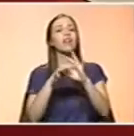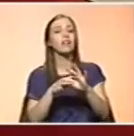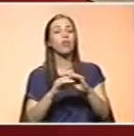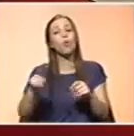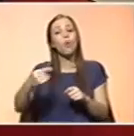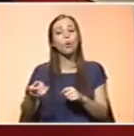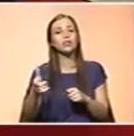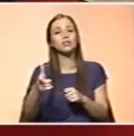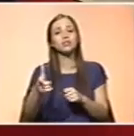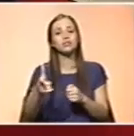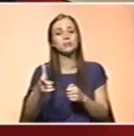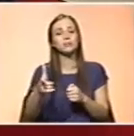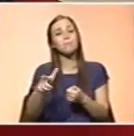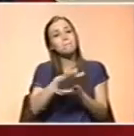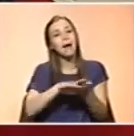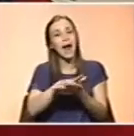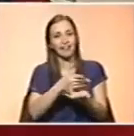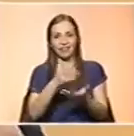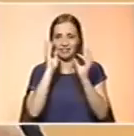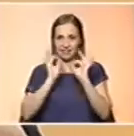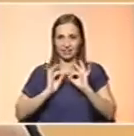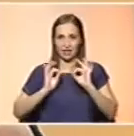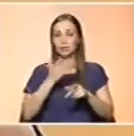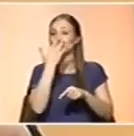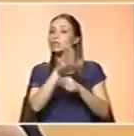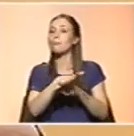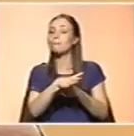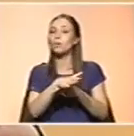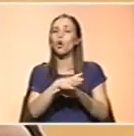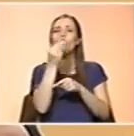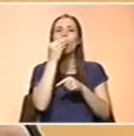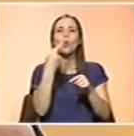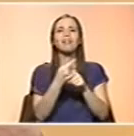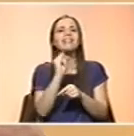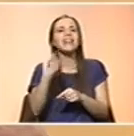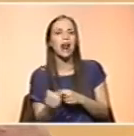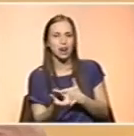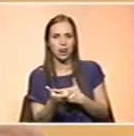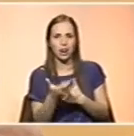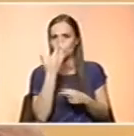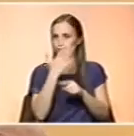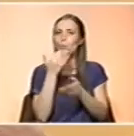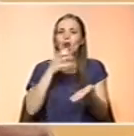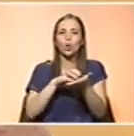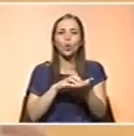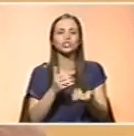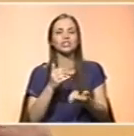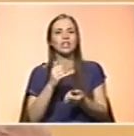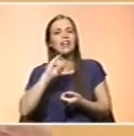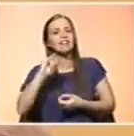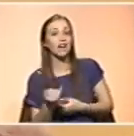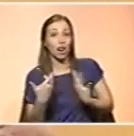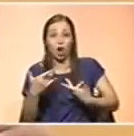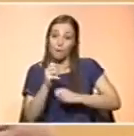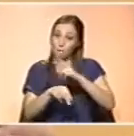componentes da dieta, porque, por exemplo, no caso dos alimentos integrais, este é um bom exemplo, o arroz integral. Agora está muito na moda